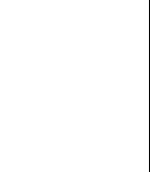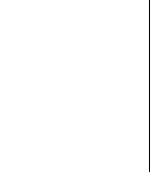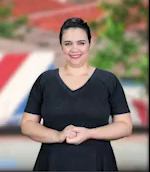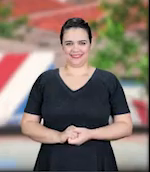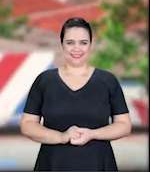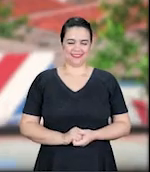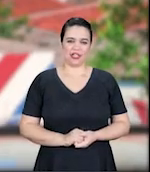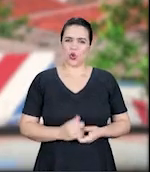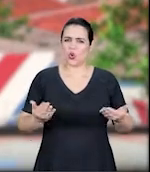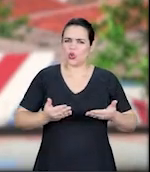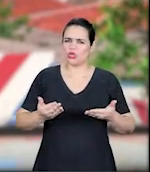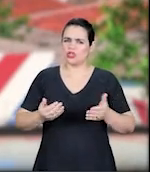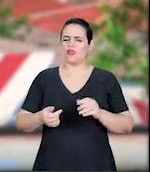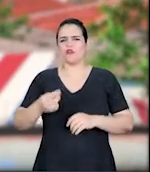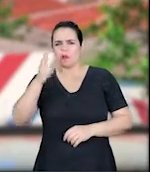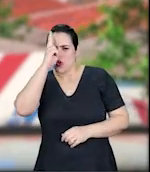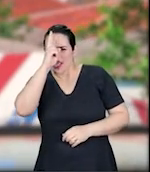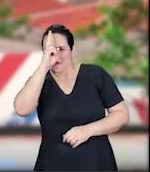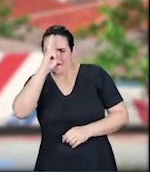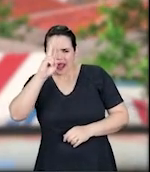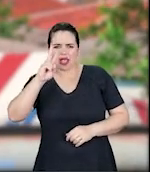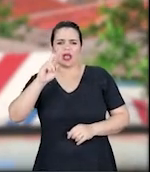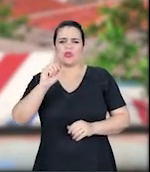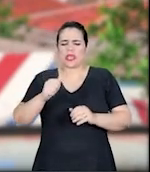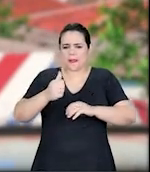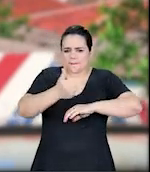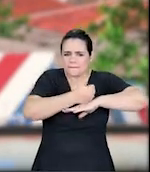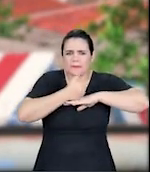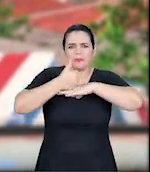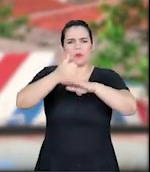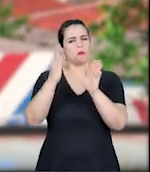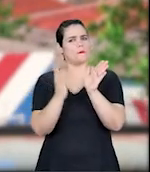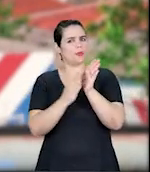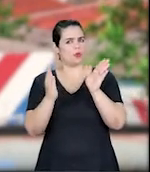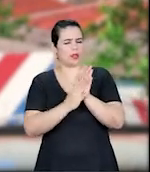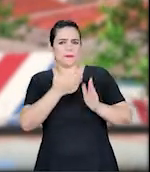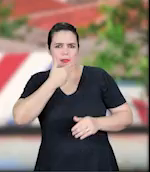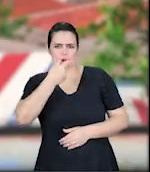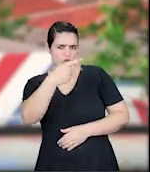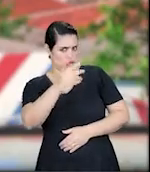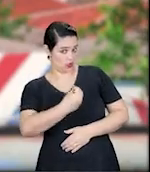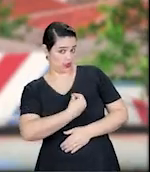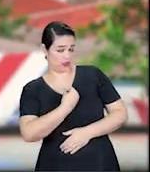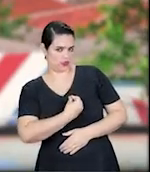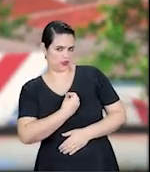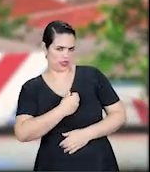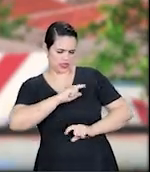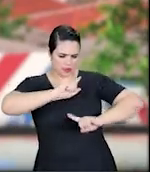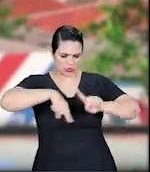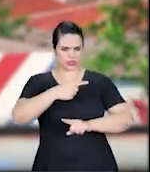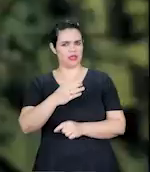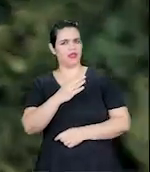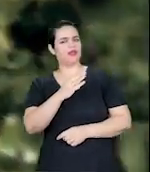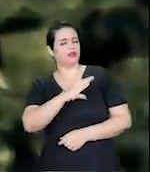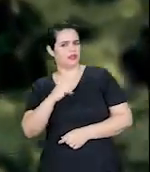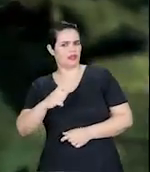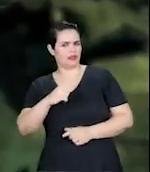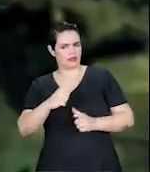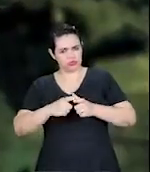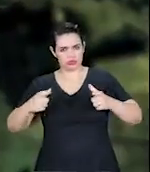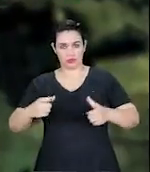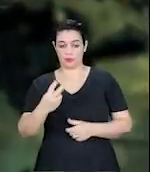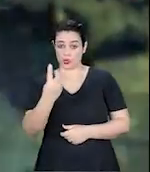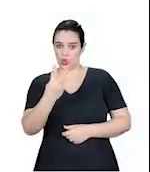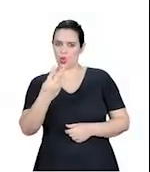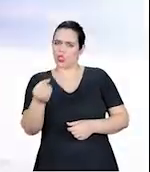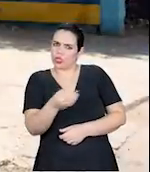Hoje vamos relembrar as principais propostas para melhorar a sua vida e fazer a nossa cidade crescer. Duas